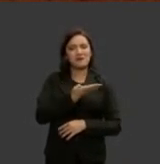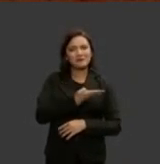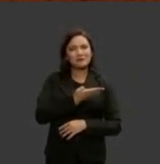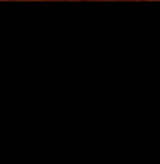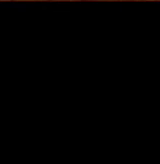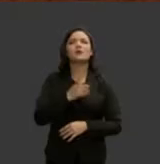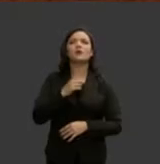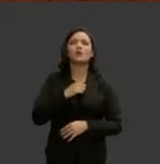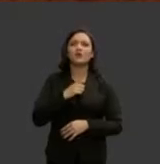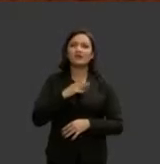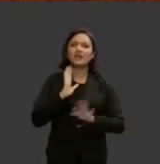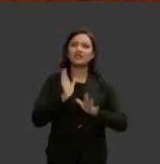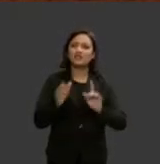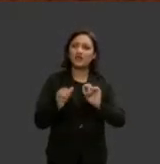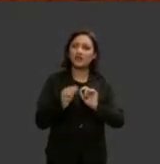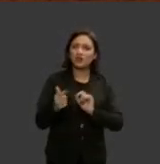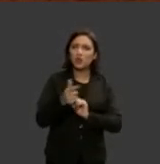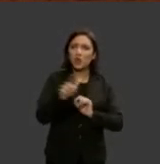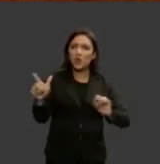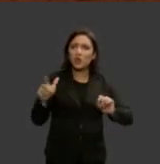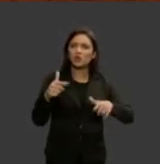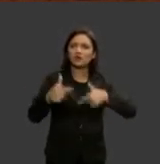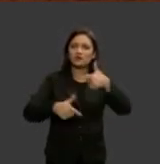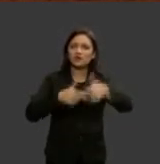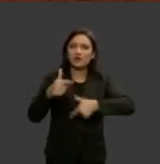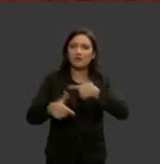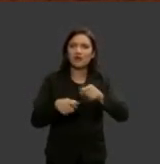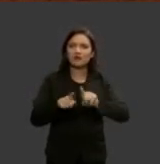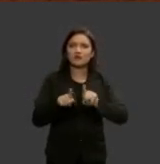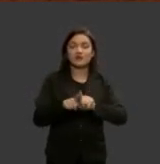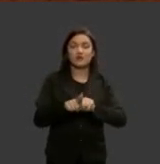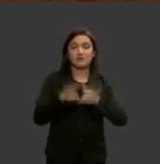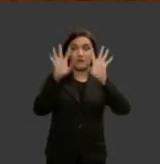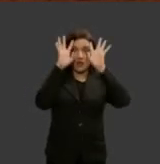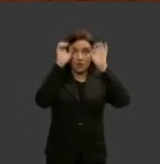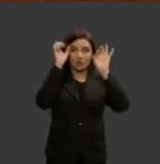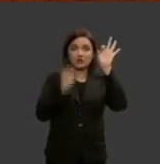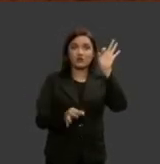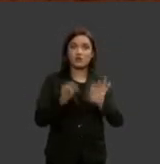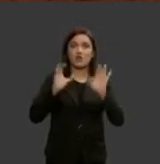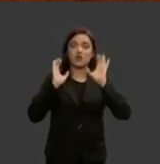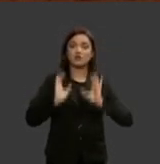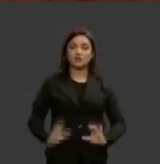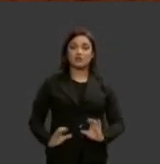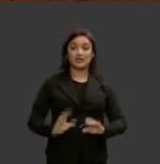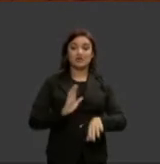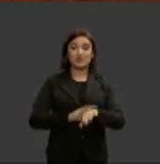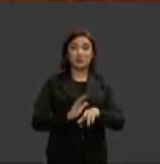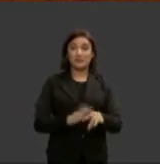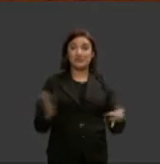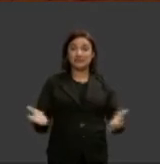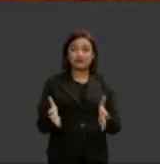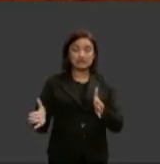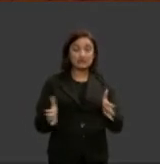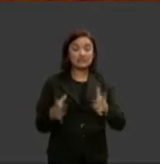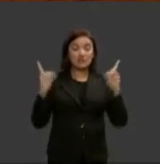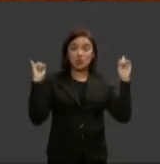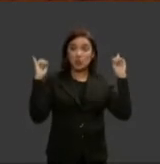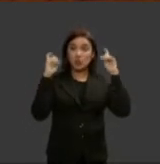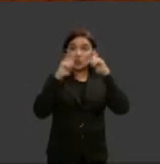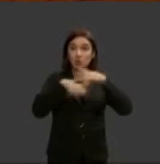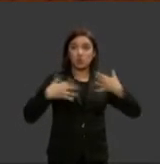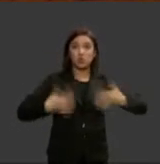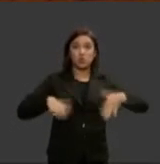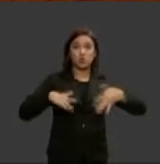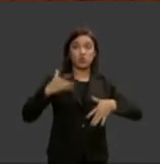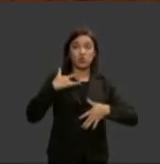outros trabalhos do Tribunal da Cidadania em meio a essa tormenta na saúde pública com o extremo cuidado e